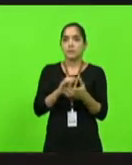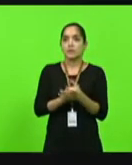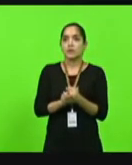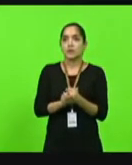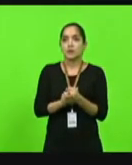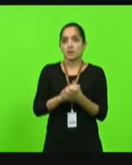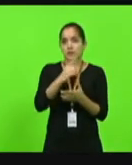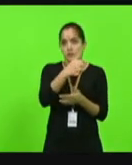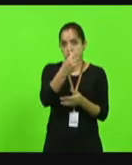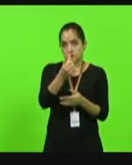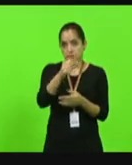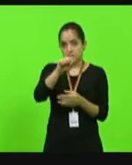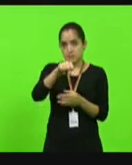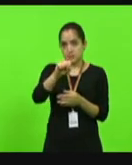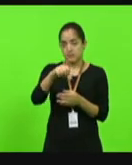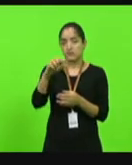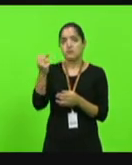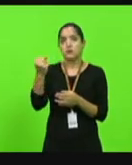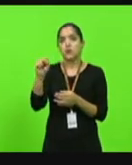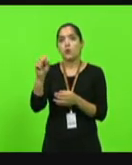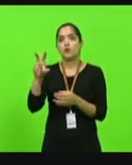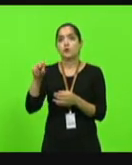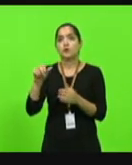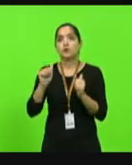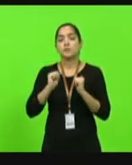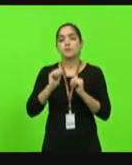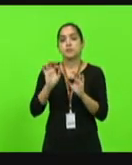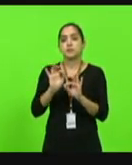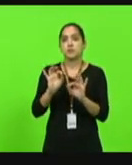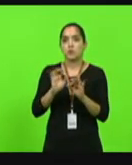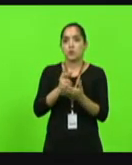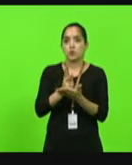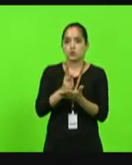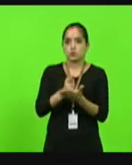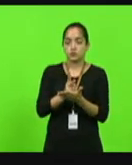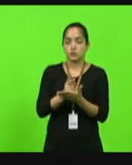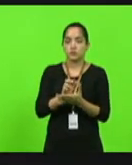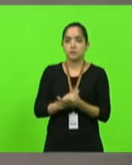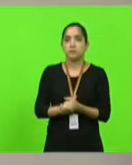16 votos sim, 8 votos não, nenhuma abstenção, está mantido o veto.